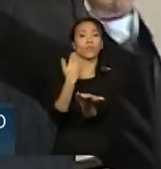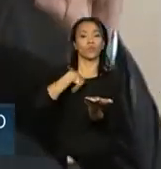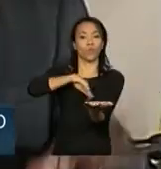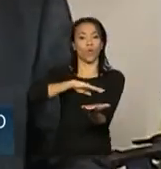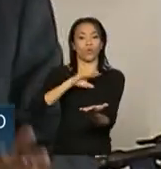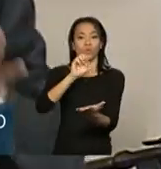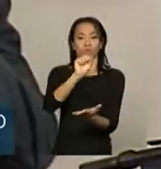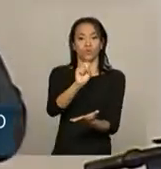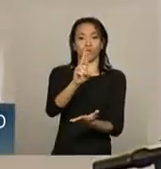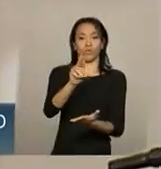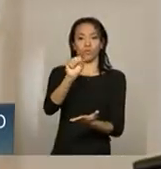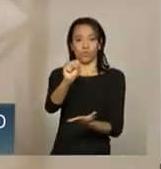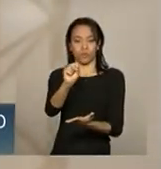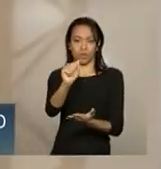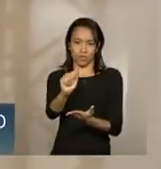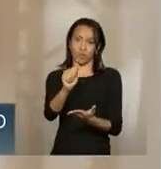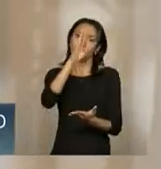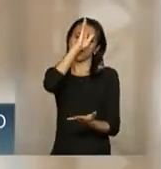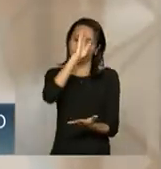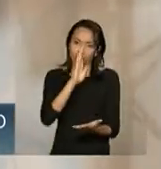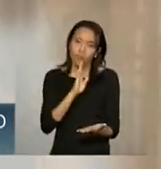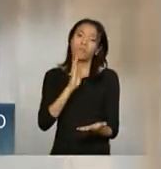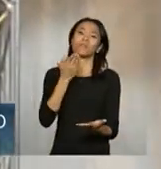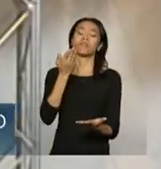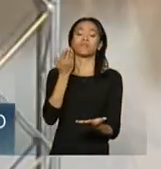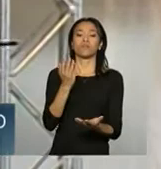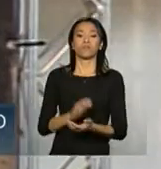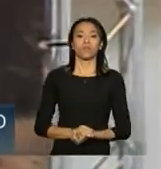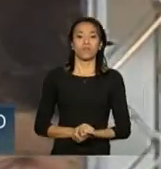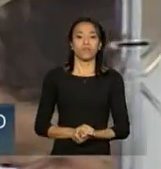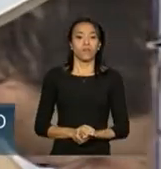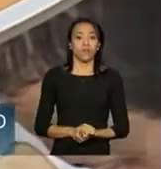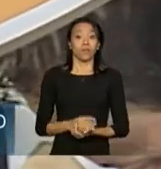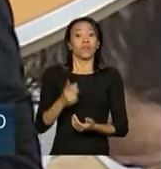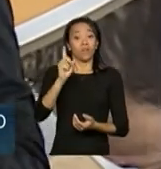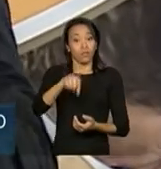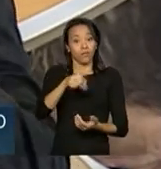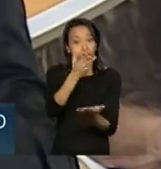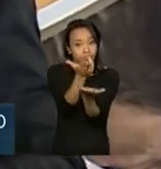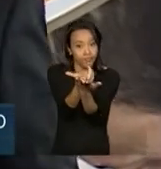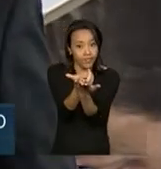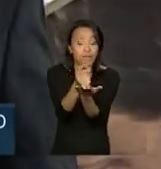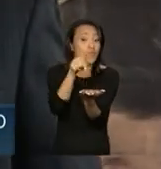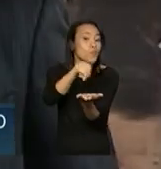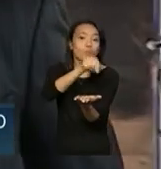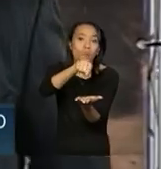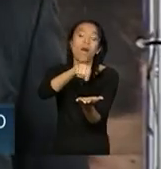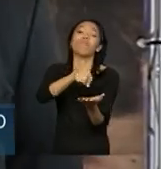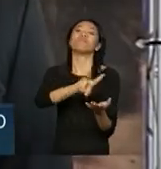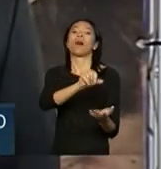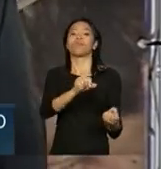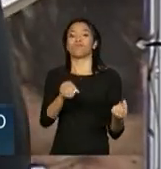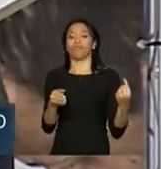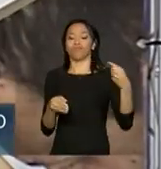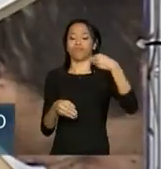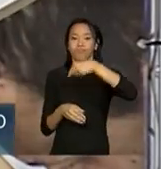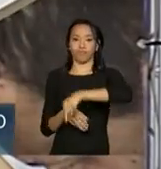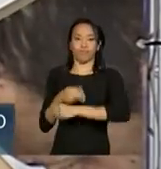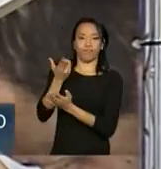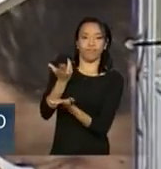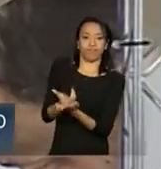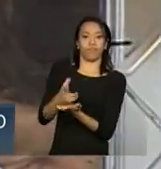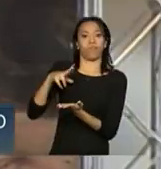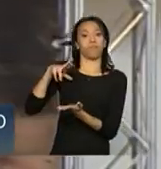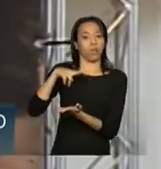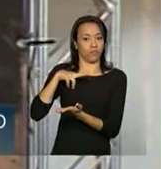ou seja, se internam de forma pública, gratuita, internados pelo SUS, se internam nesses hospitais privados